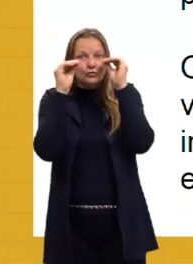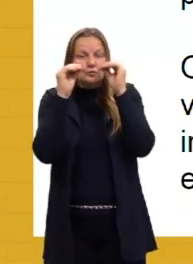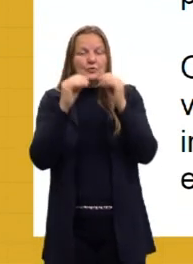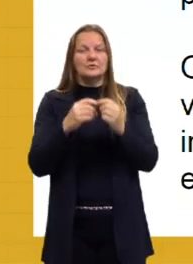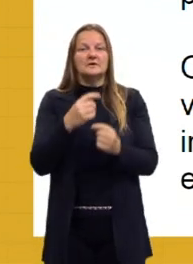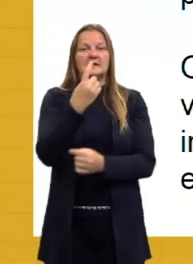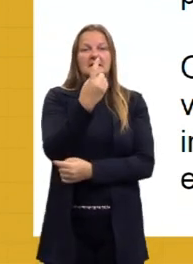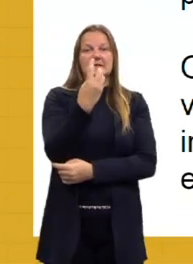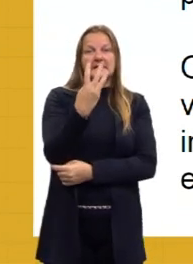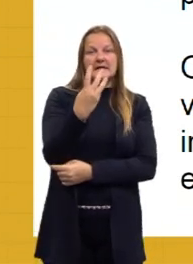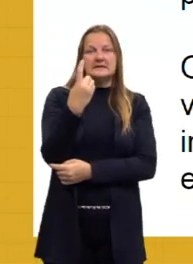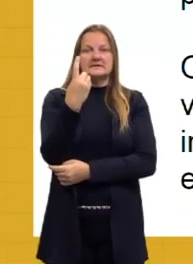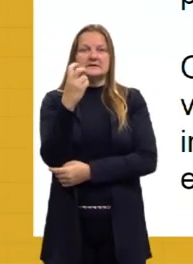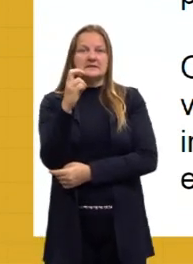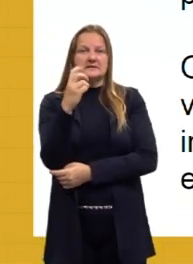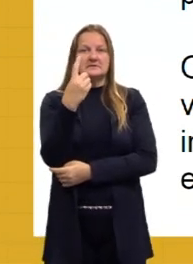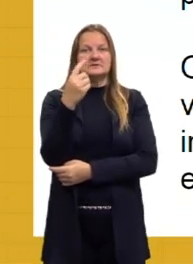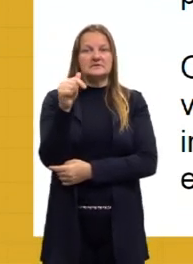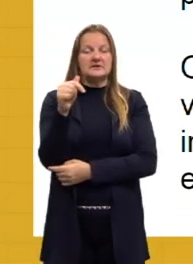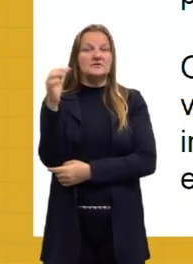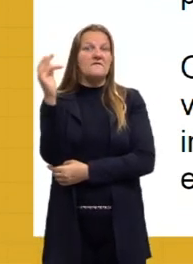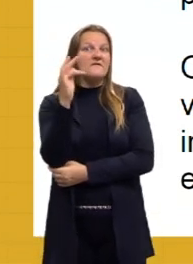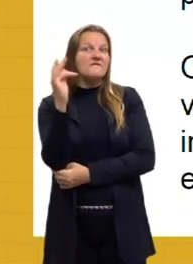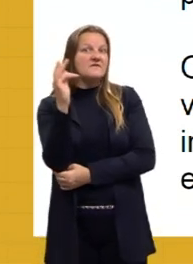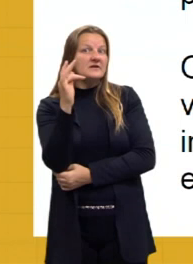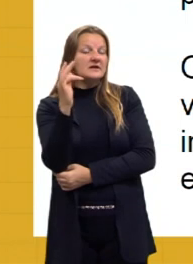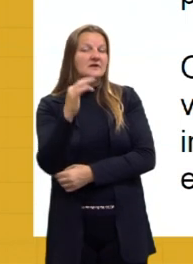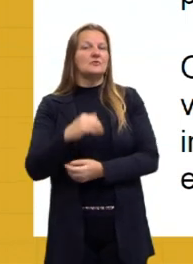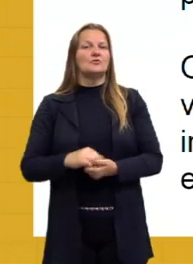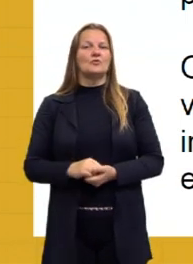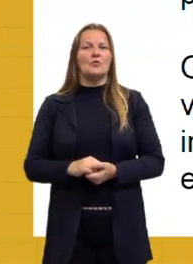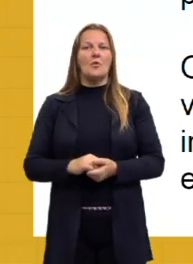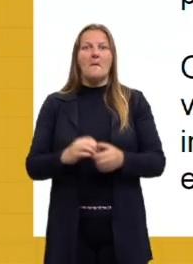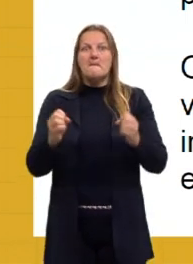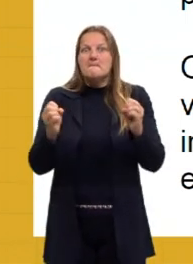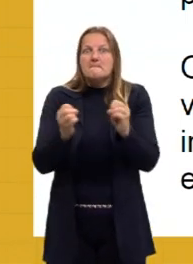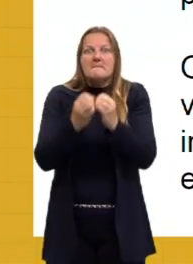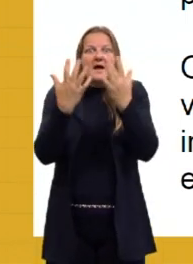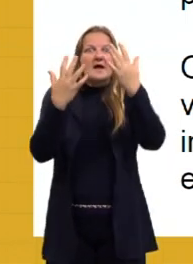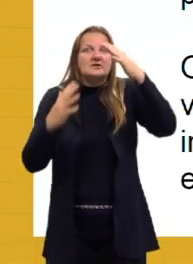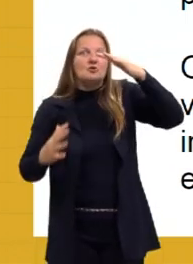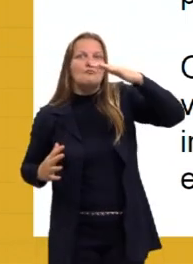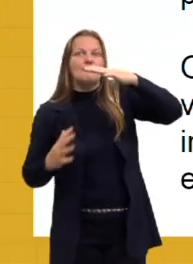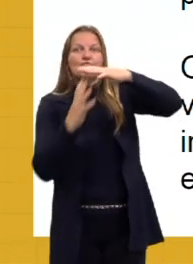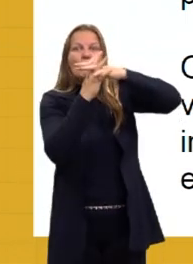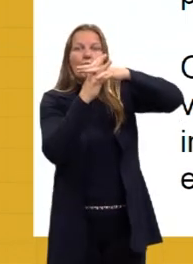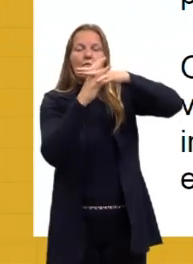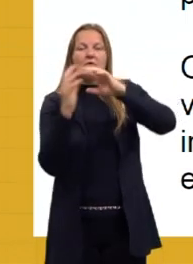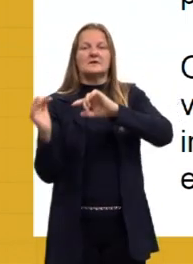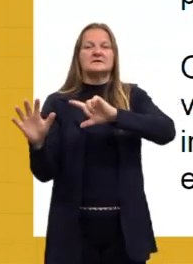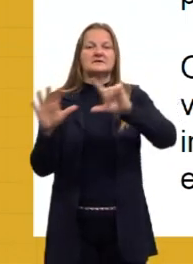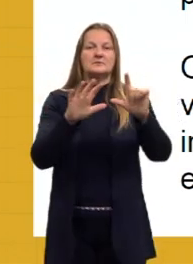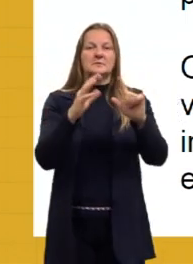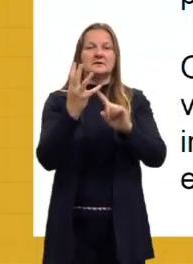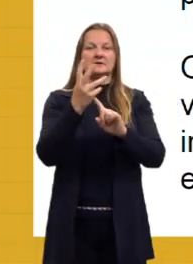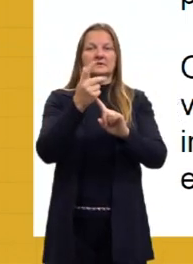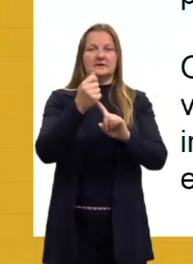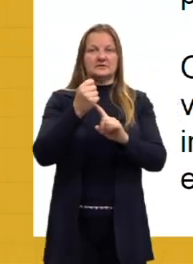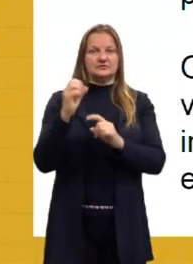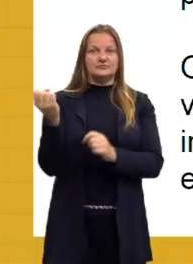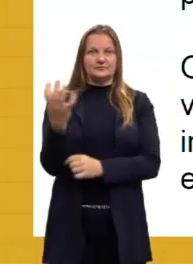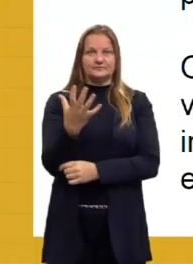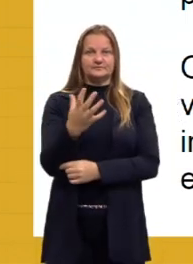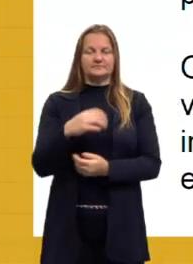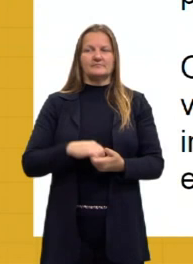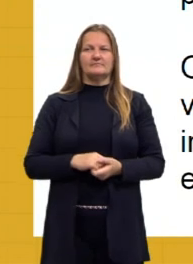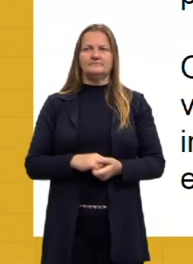15 e 17 de fevereiro, que foram as noites o grande auge da Semana de Arte Moderna. A